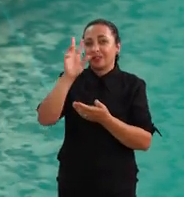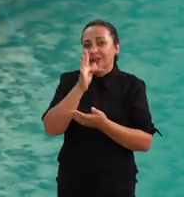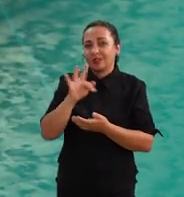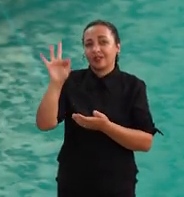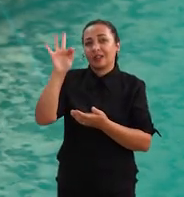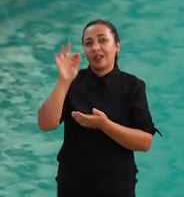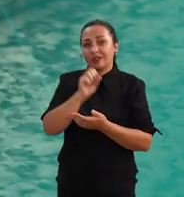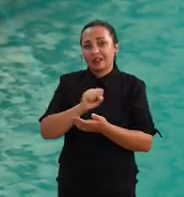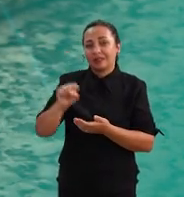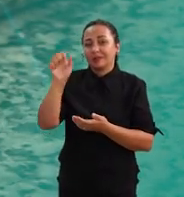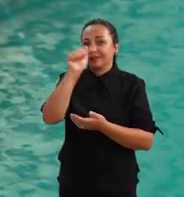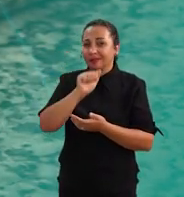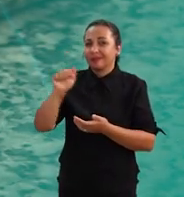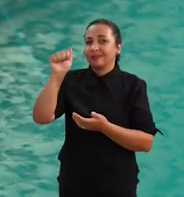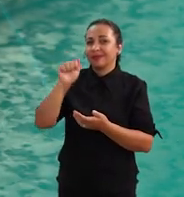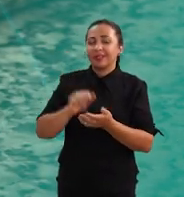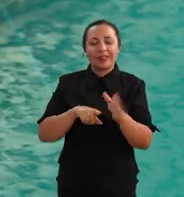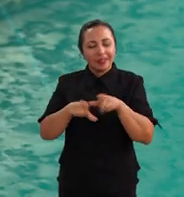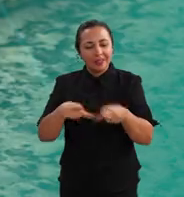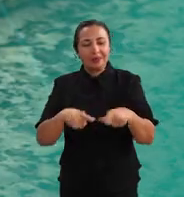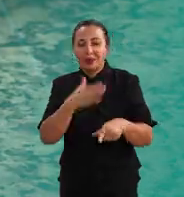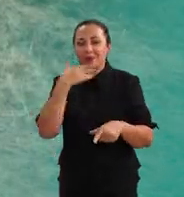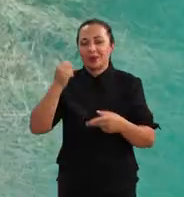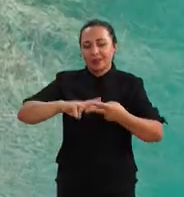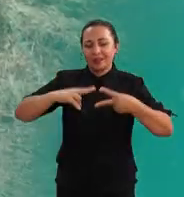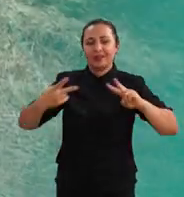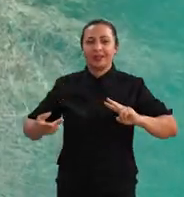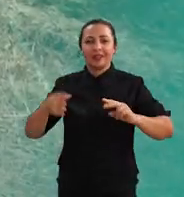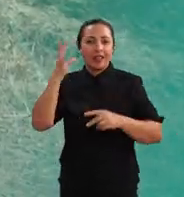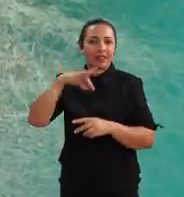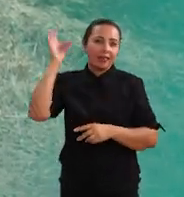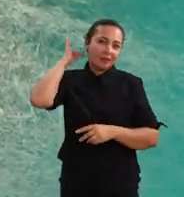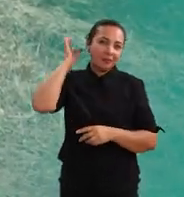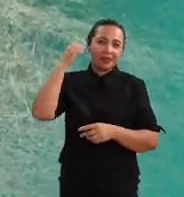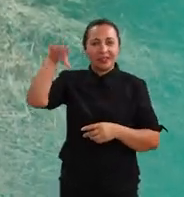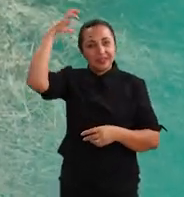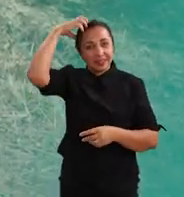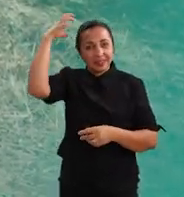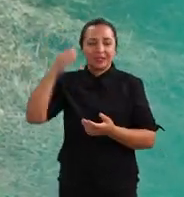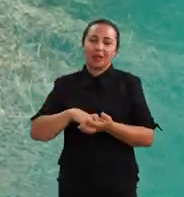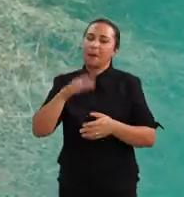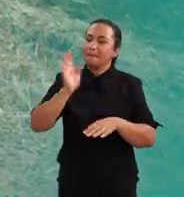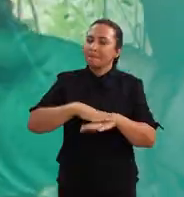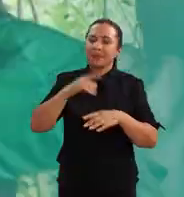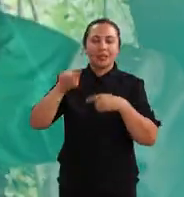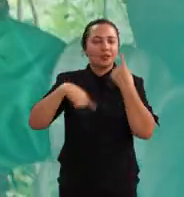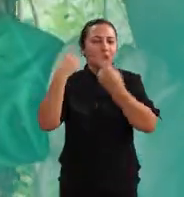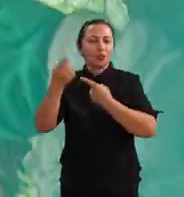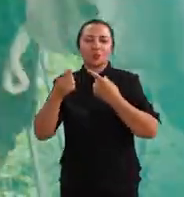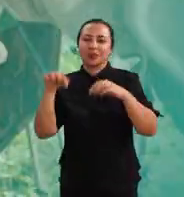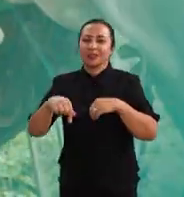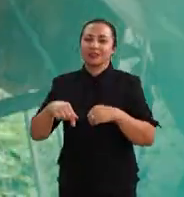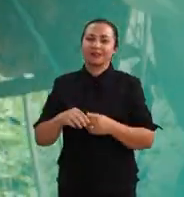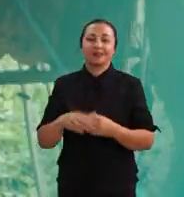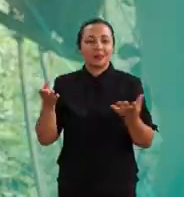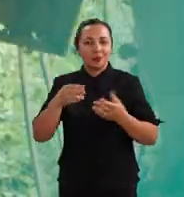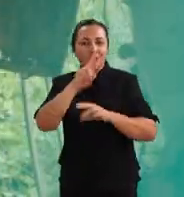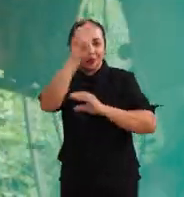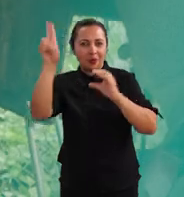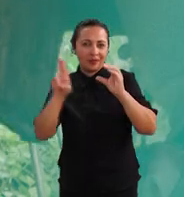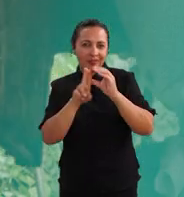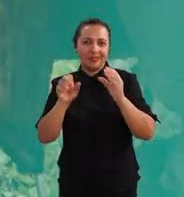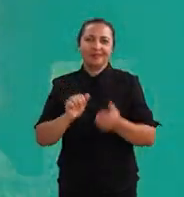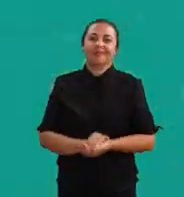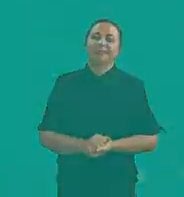Rural do Semiárido trabalha com melhoramento genético das abelhas rainhas. Isso e muito mais você confere agora, no